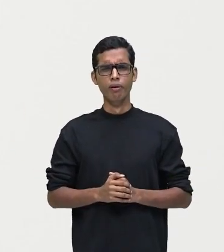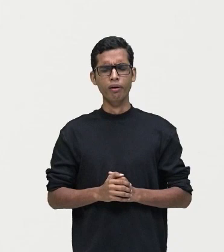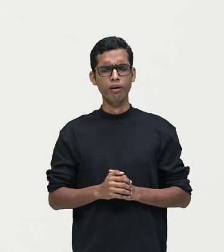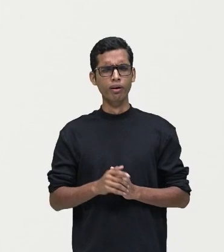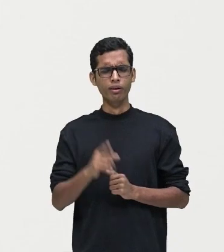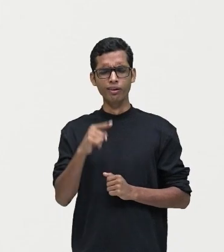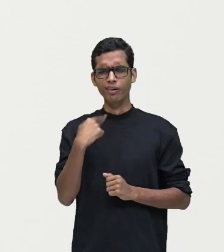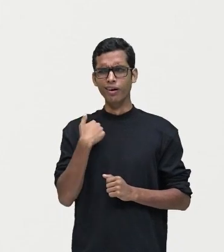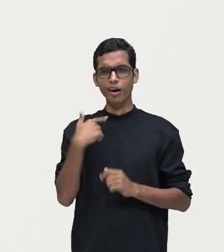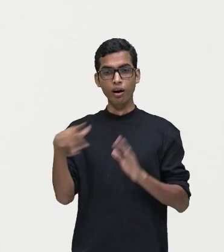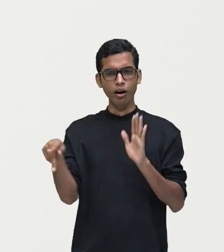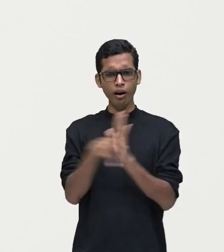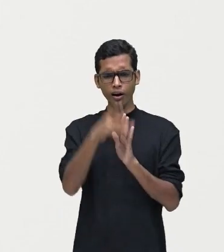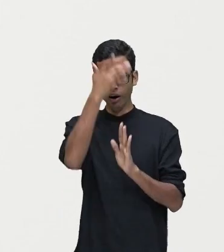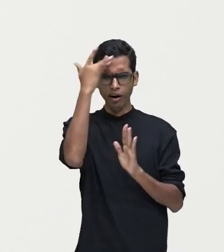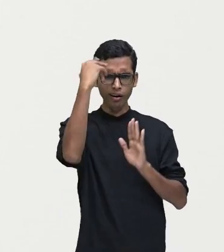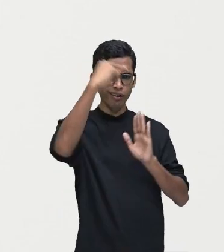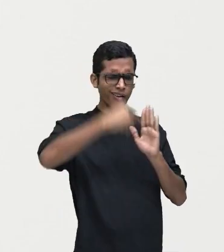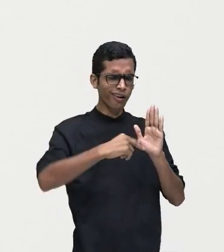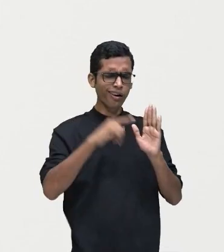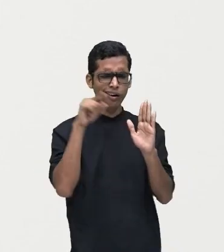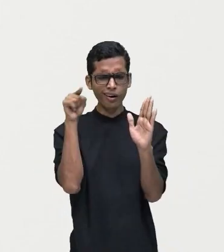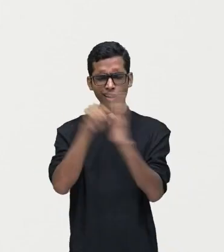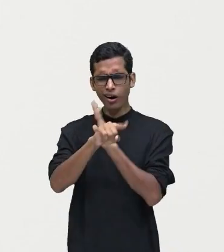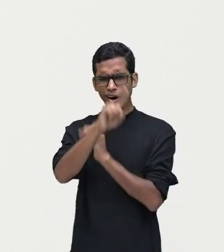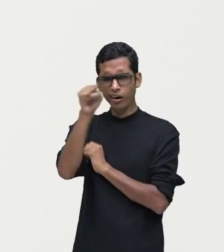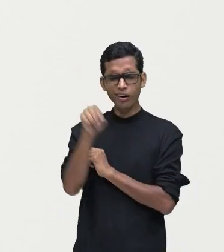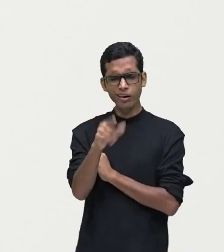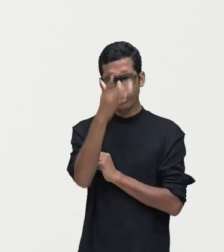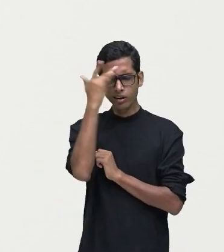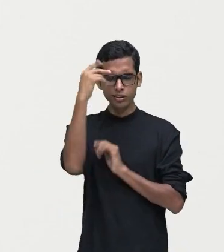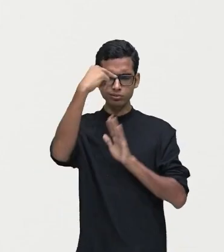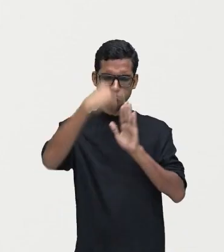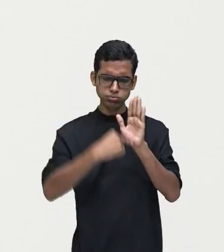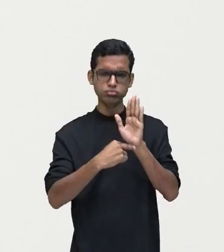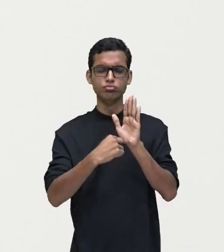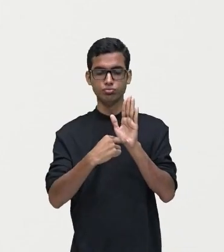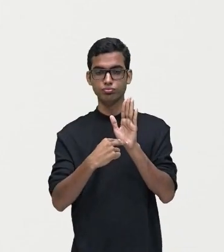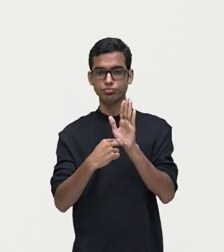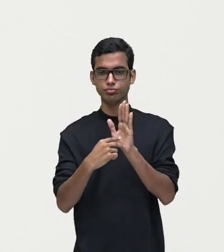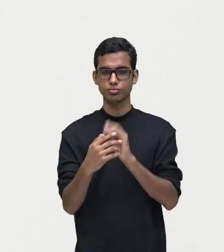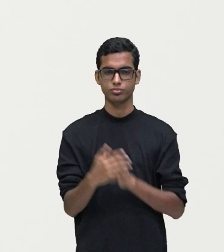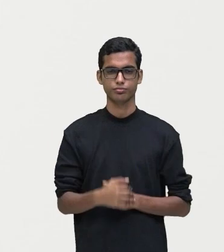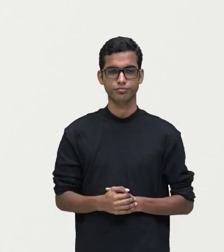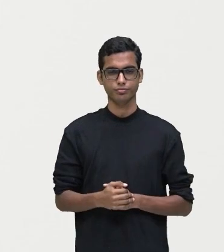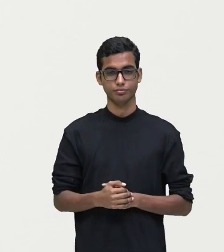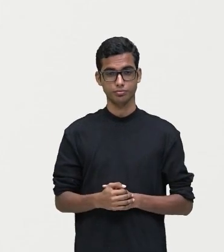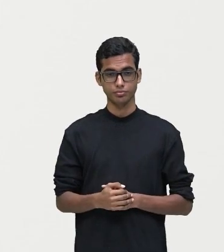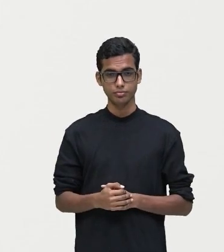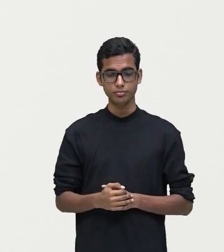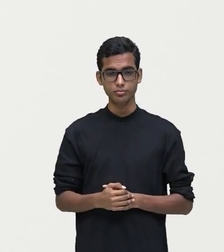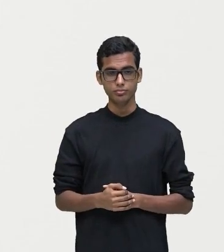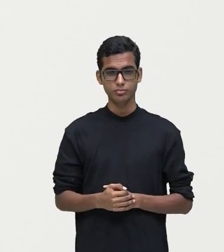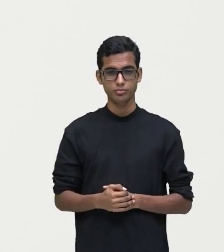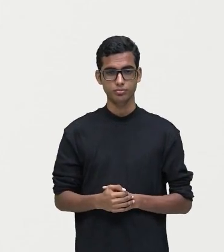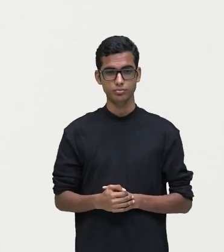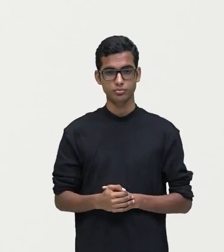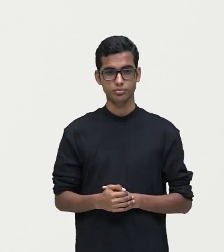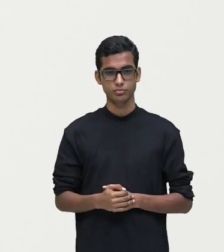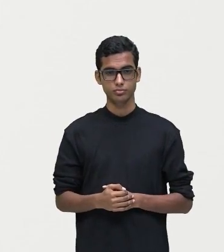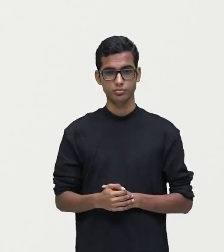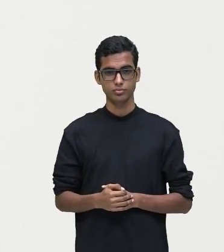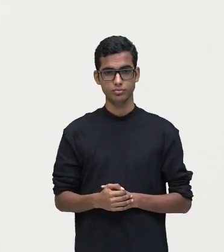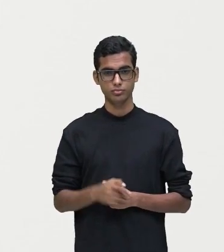Questionando o próprio leitor. Ele faz uma pergunta ao leitor, indaga o leitor. Olha só, você não gosta de ler sobre